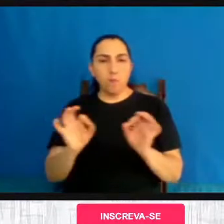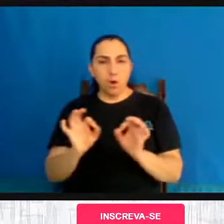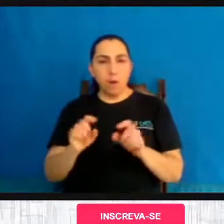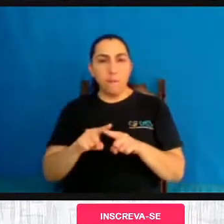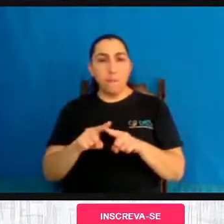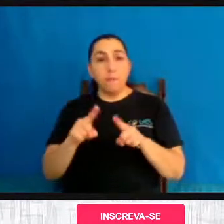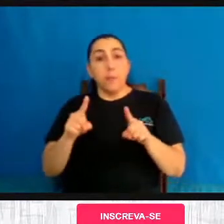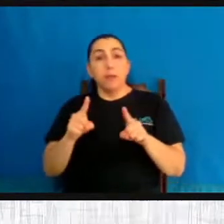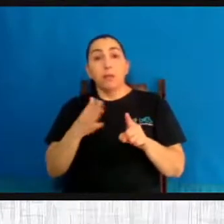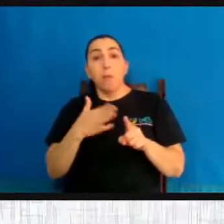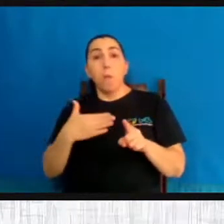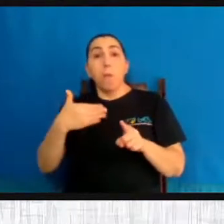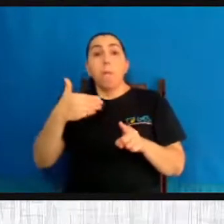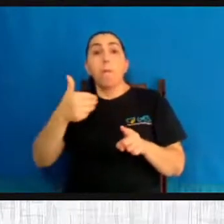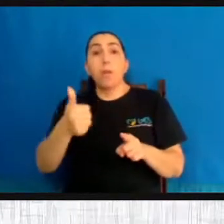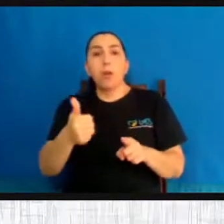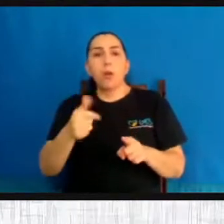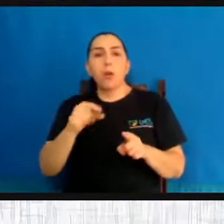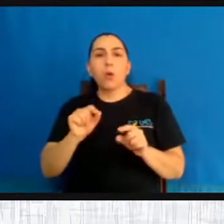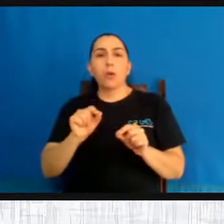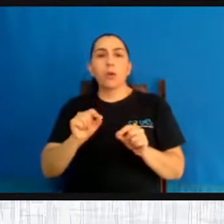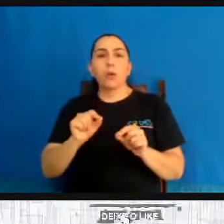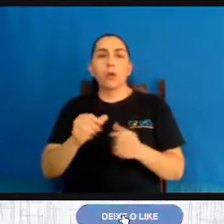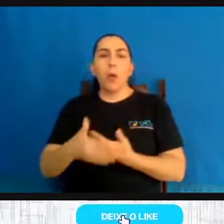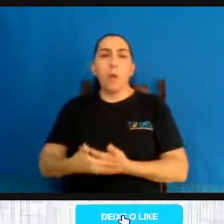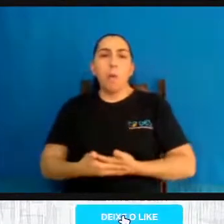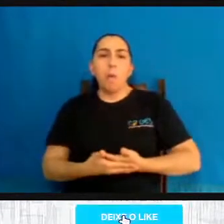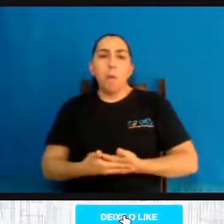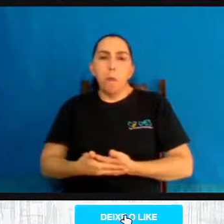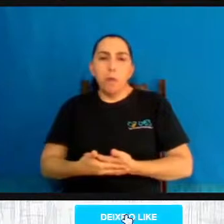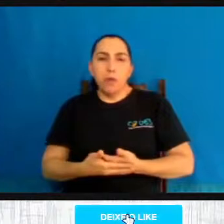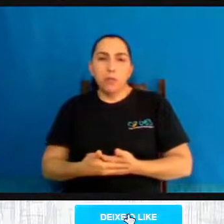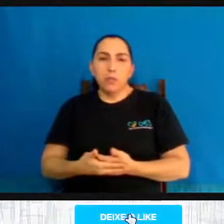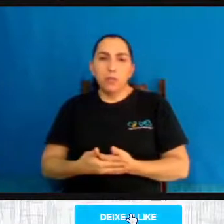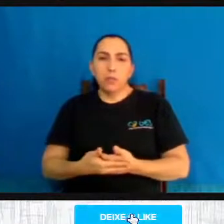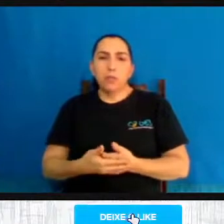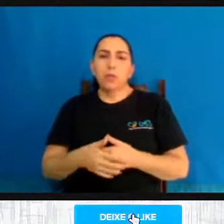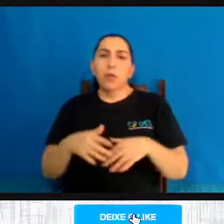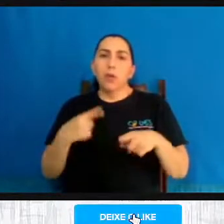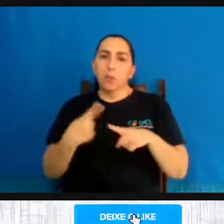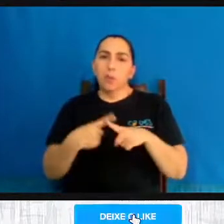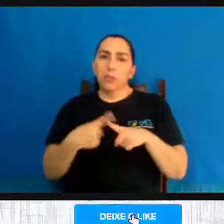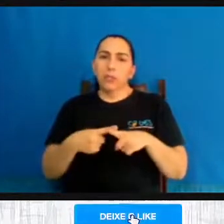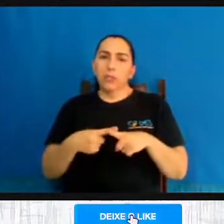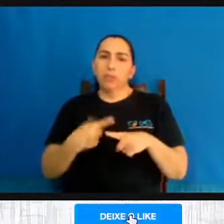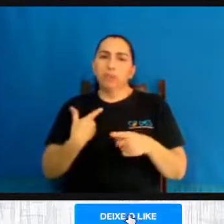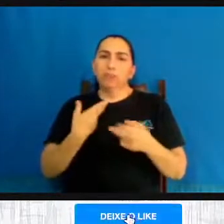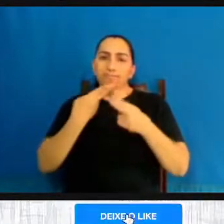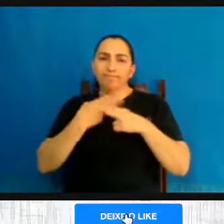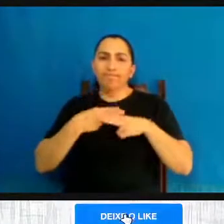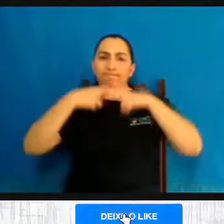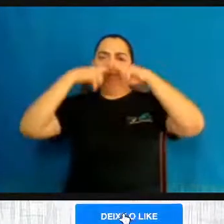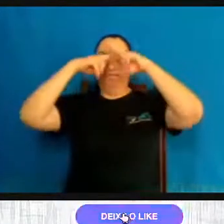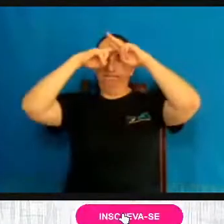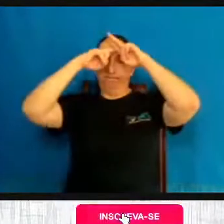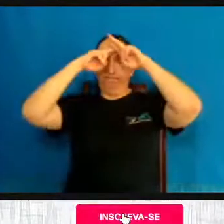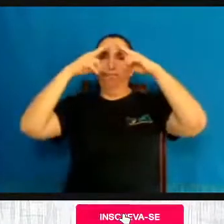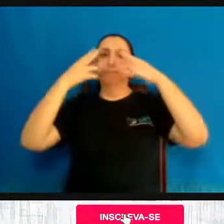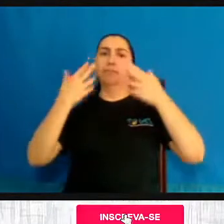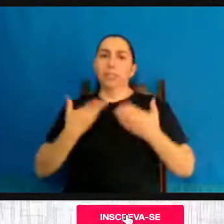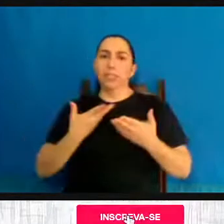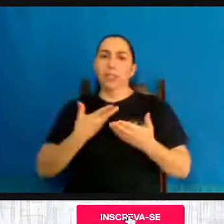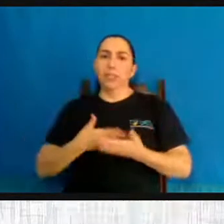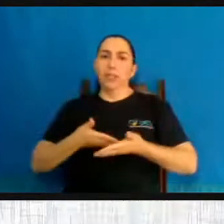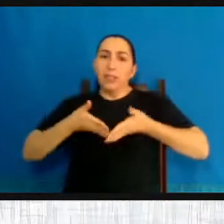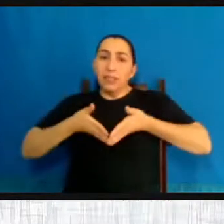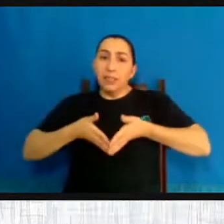seria que a menina tivesse o bebezinho, até porque foi uma maneira dolorosa, porque a menina teve o bebê, o bebê